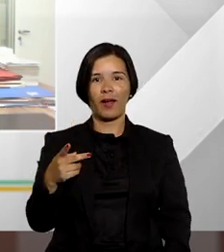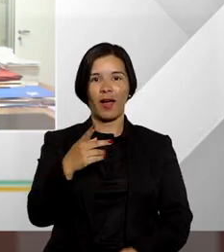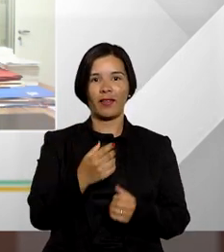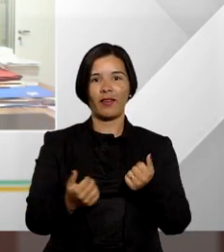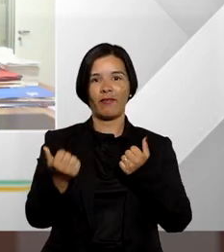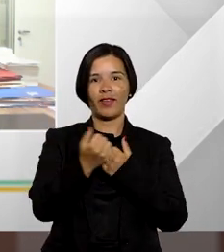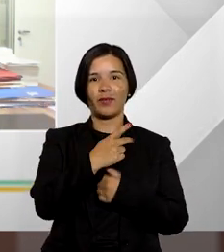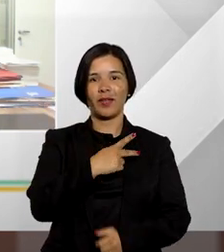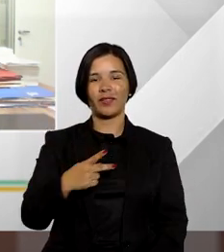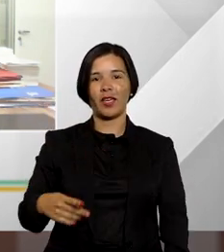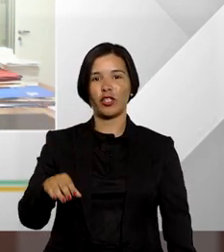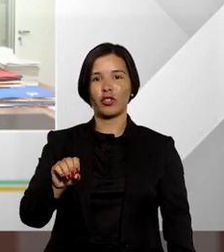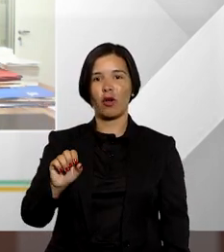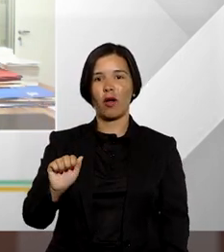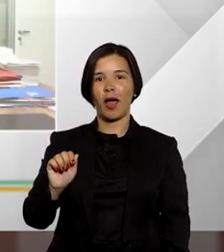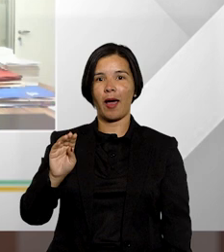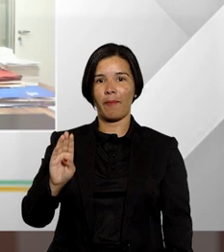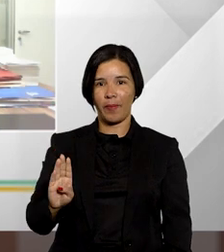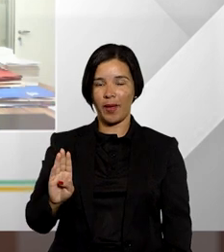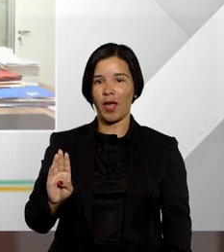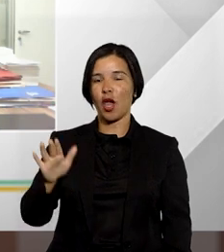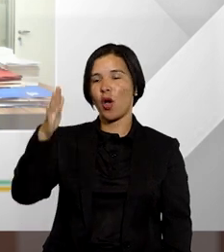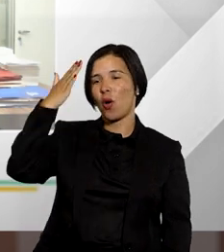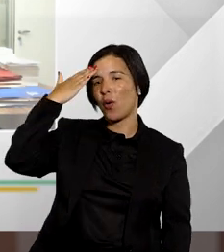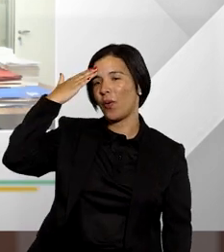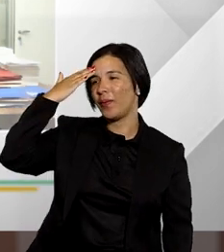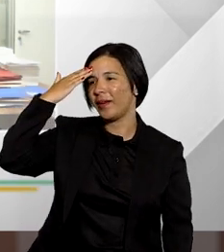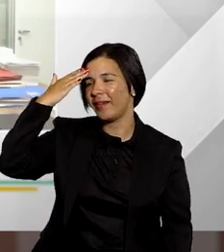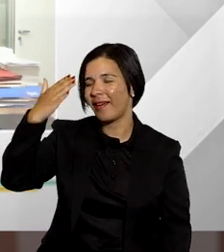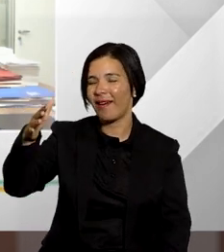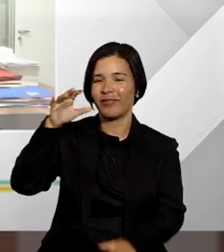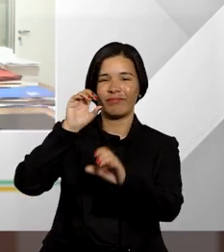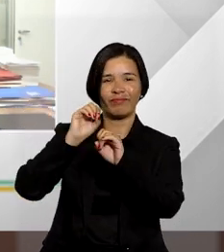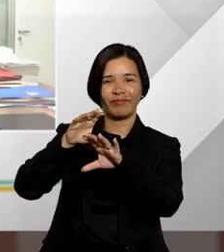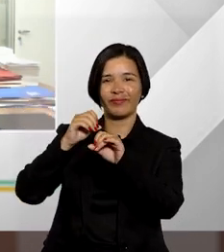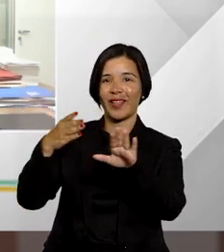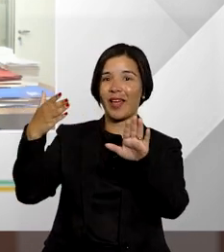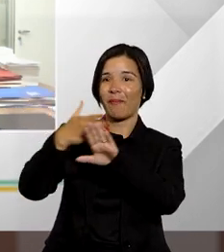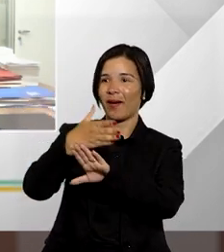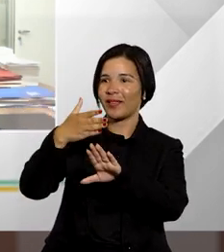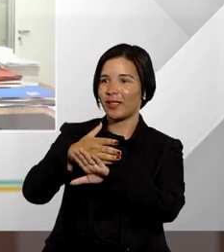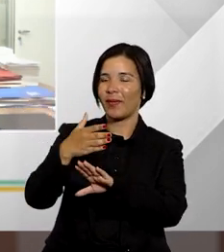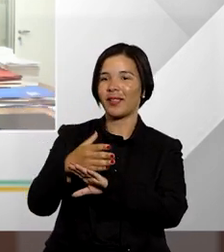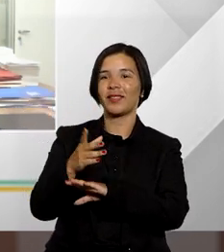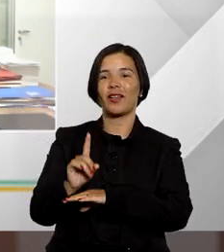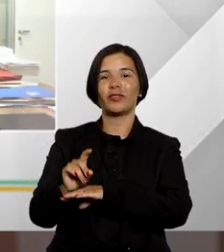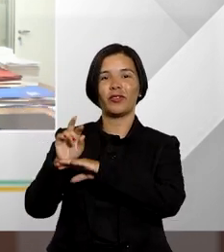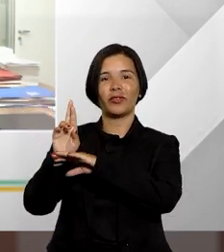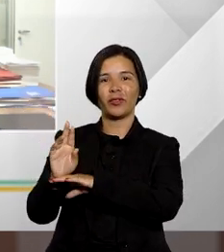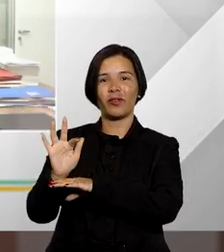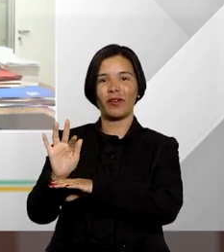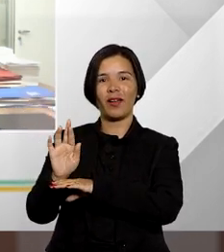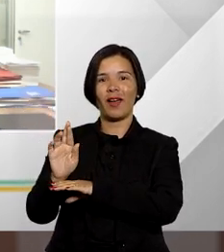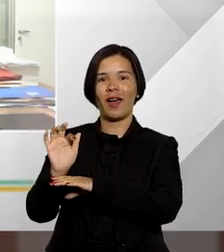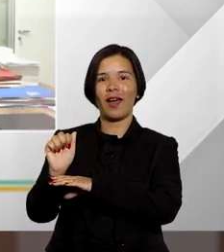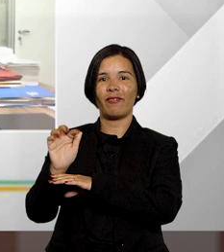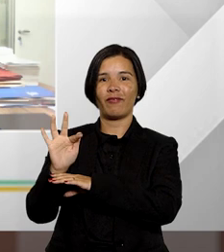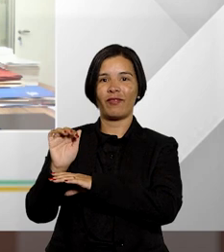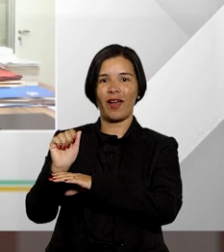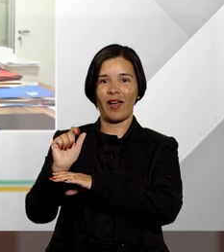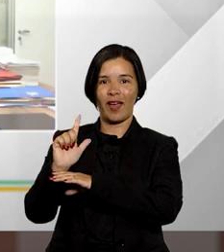do conselho federal da OAB Rafael Orne muitíssimo obrigada pela aula pela participação aqui doutor Rafael não entender direito